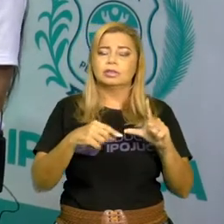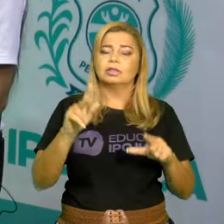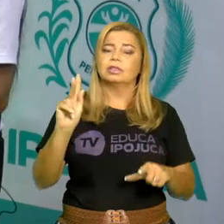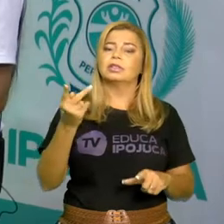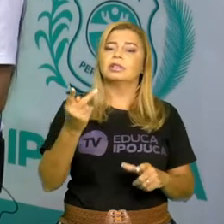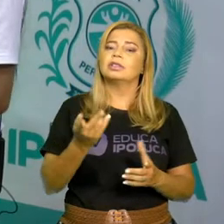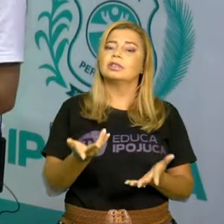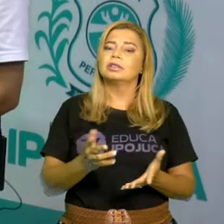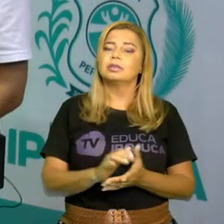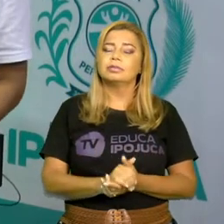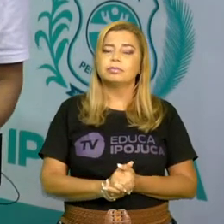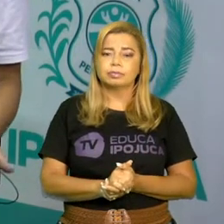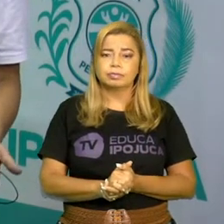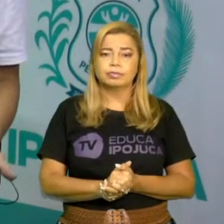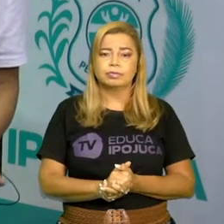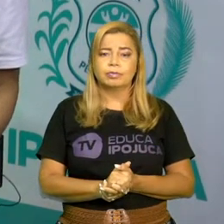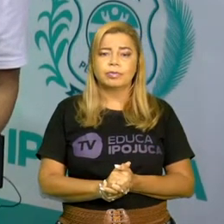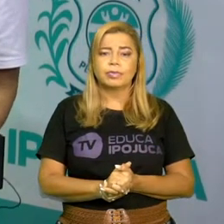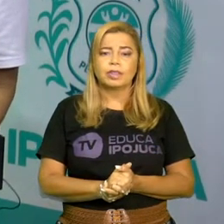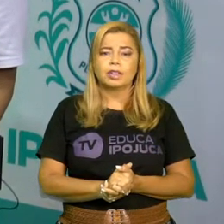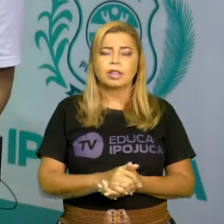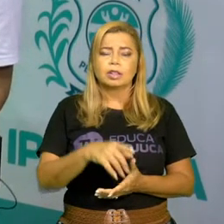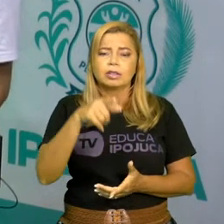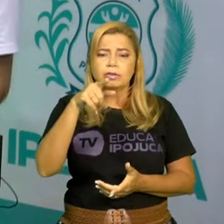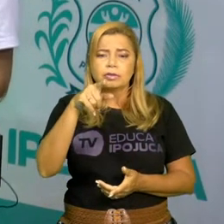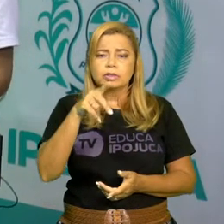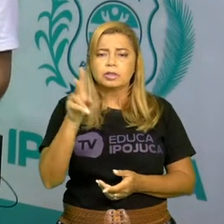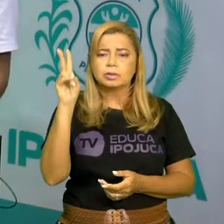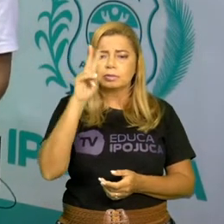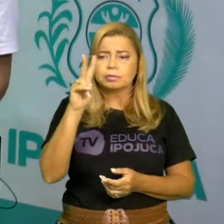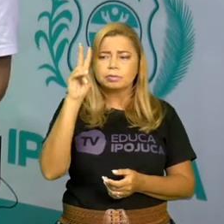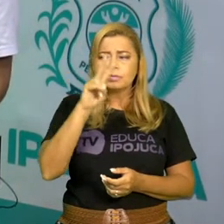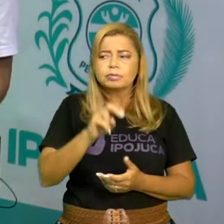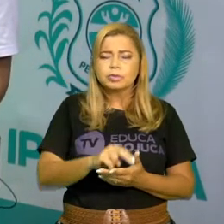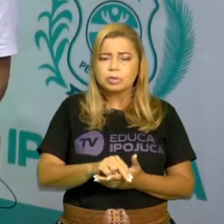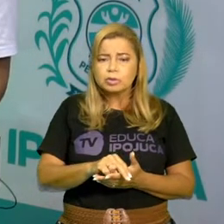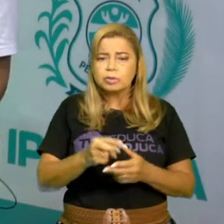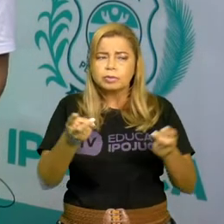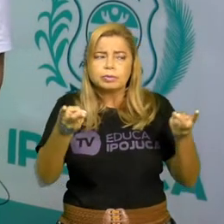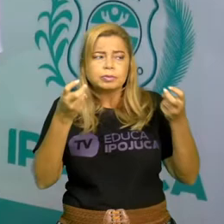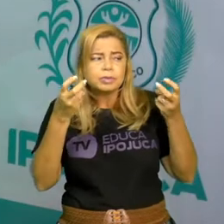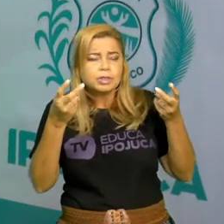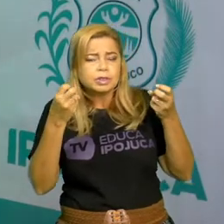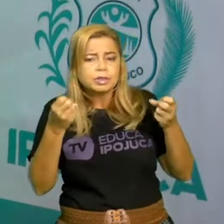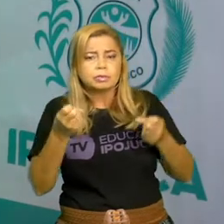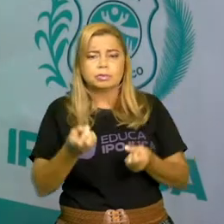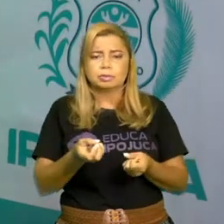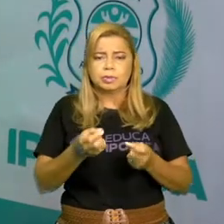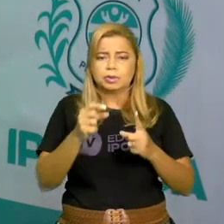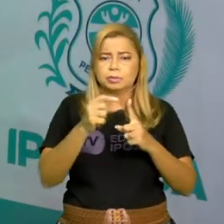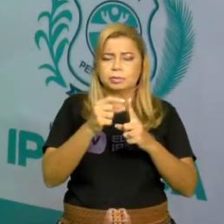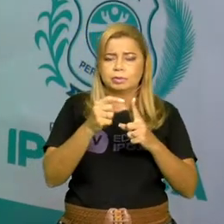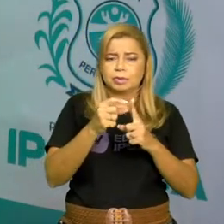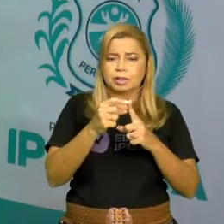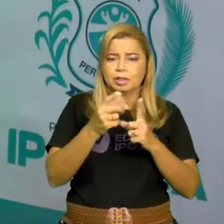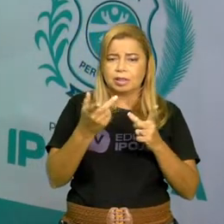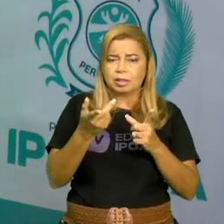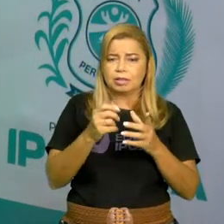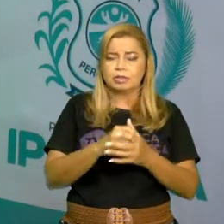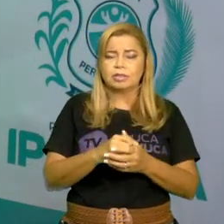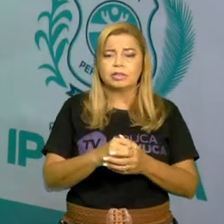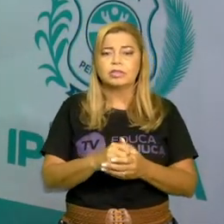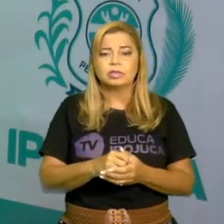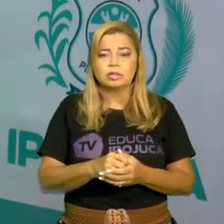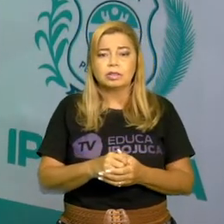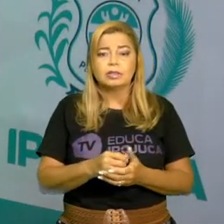O que você notou de diferente, né, nessas palavras, quando você leu, vamos ler um